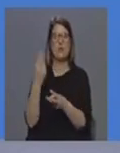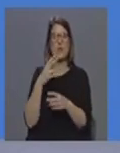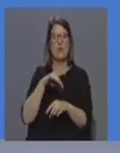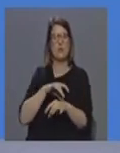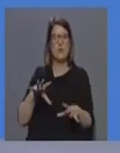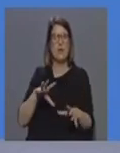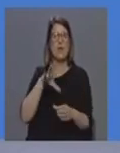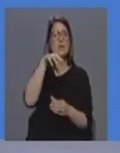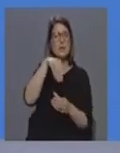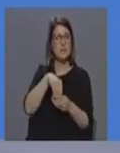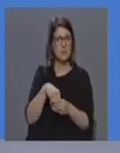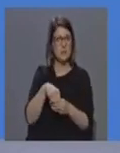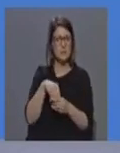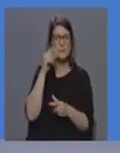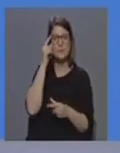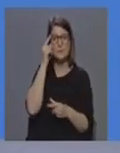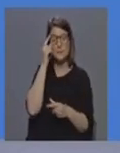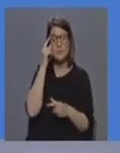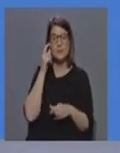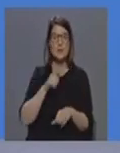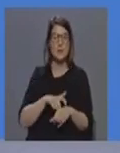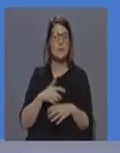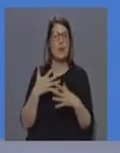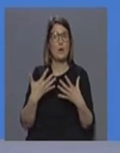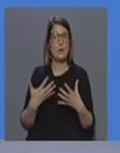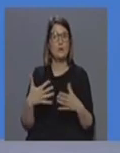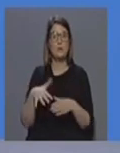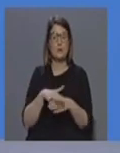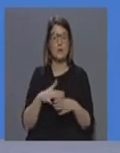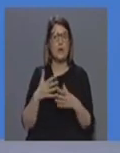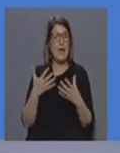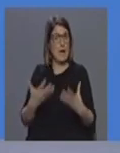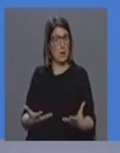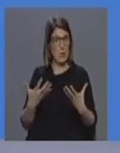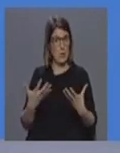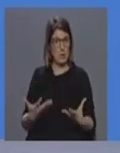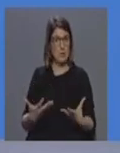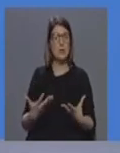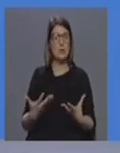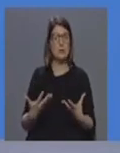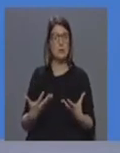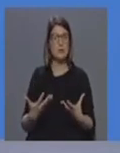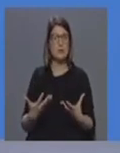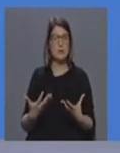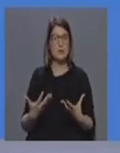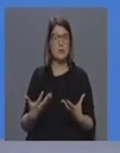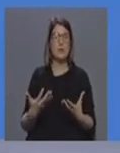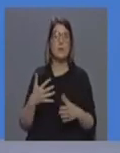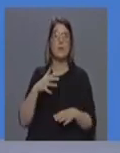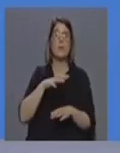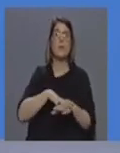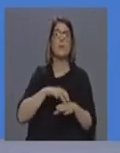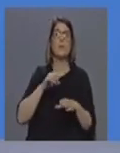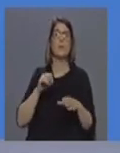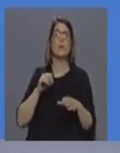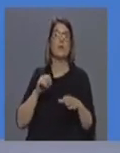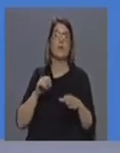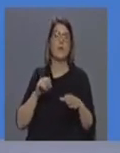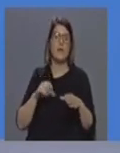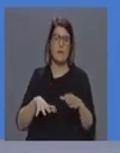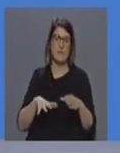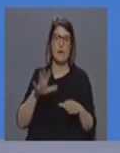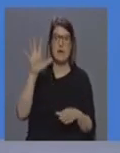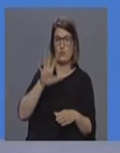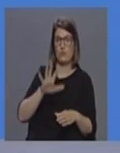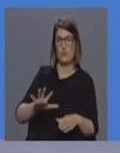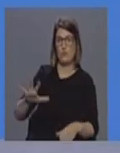Nas atuais circunstâncias e dado a situação nacional